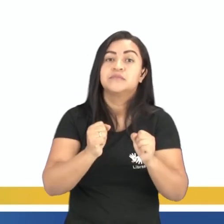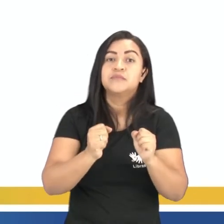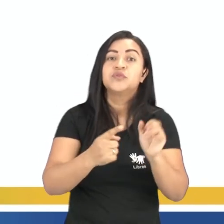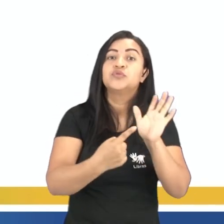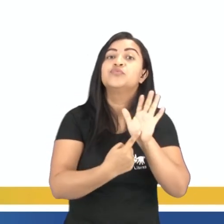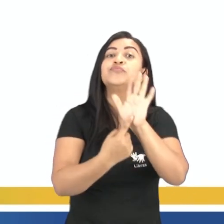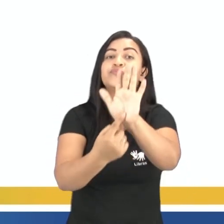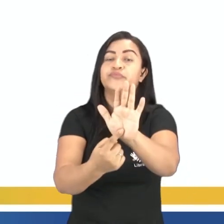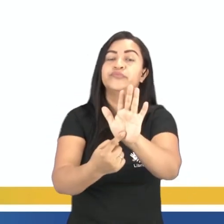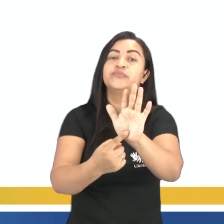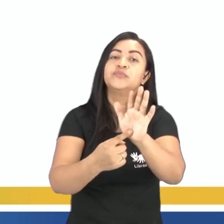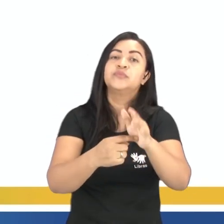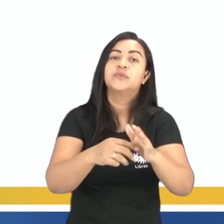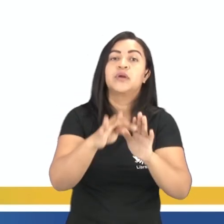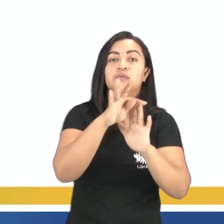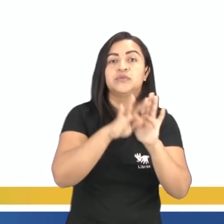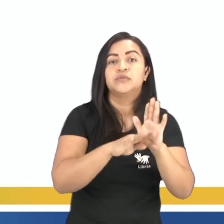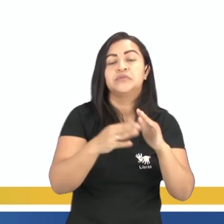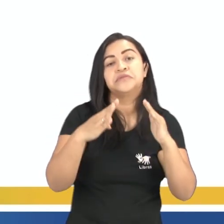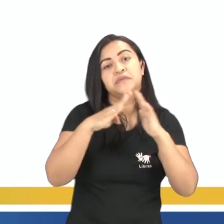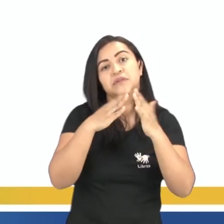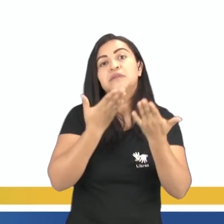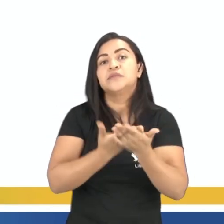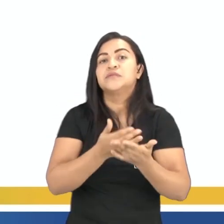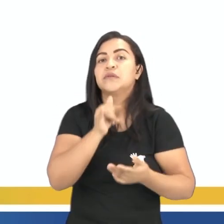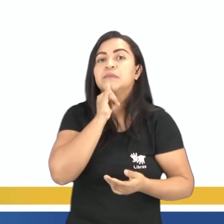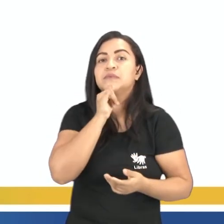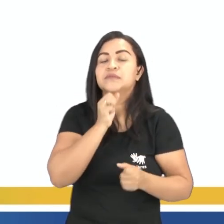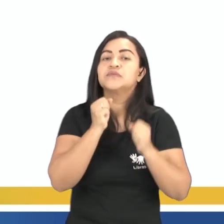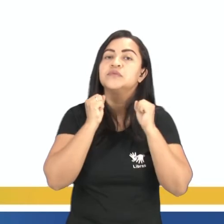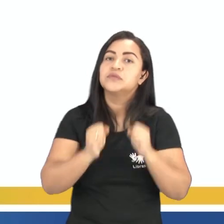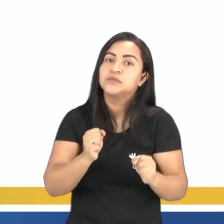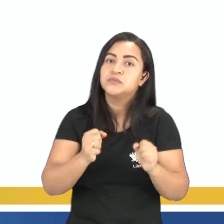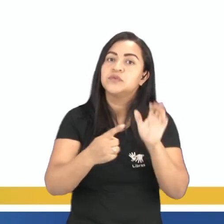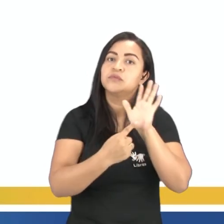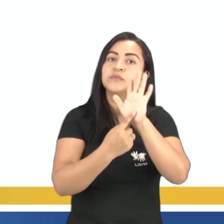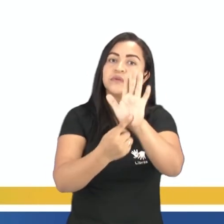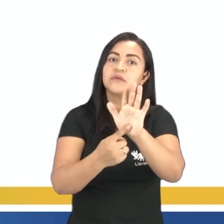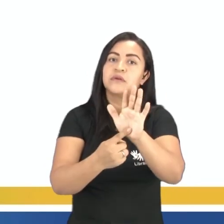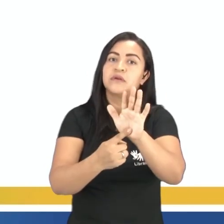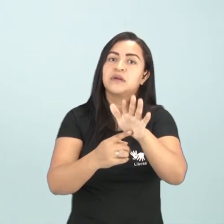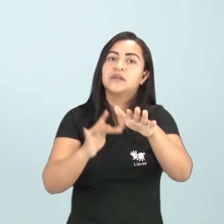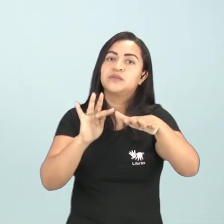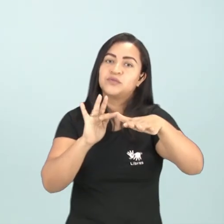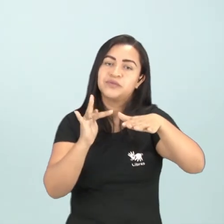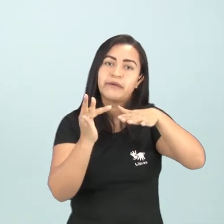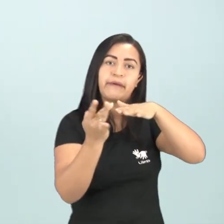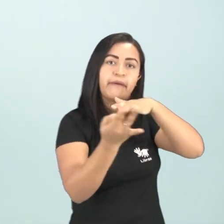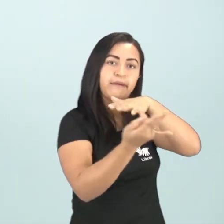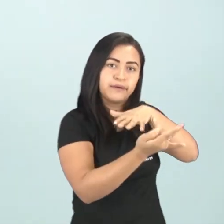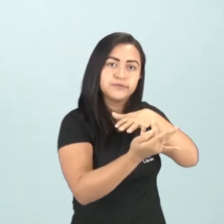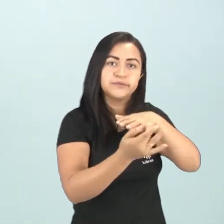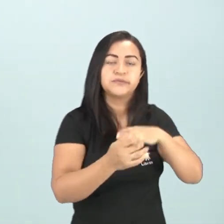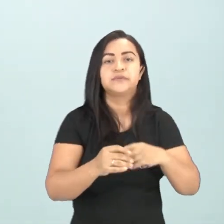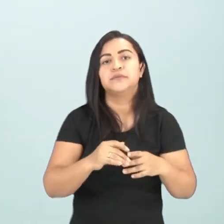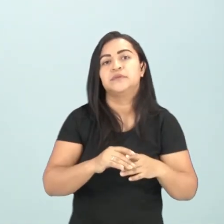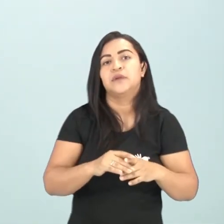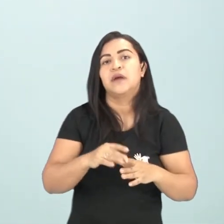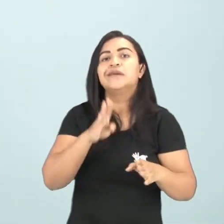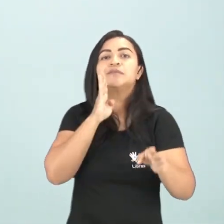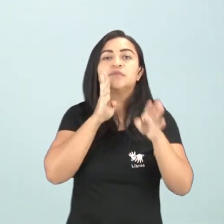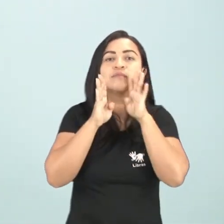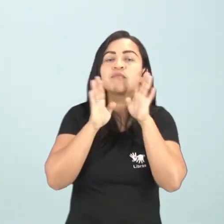E aí, se você estiver na escola, produzindo na escola, você pode publicar nas suas redes sociais, né? No grupo do WhatsApp,